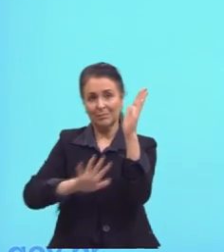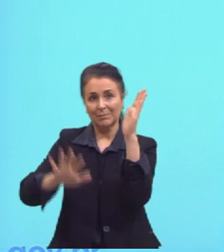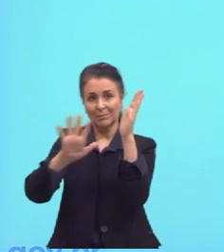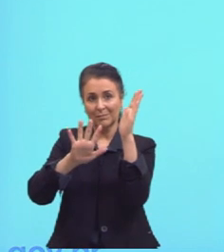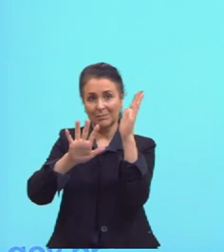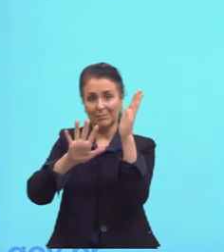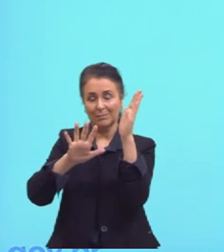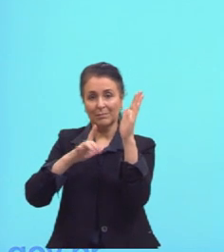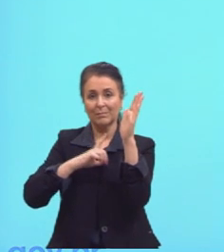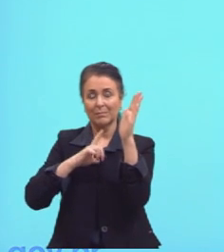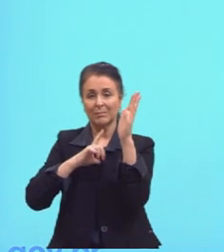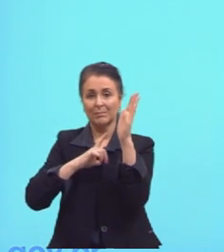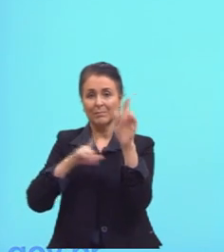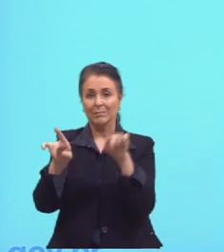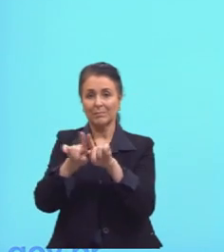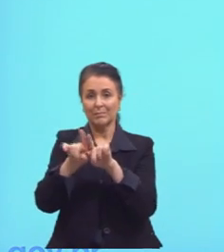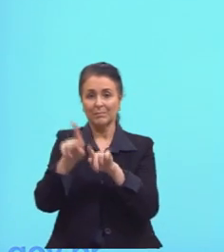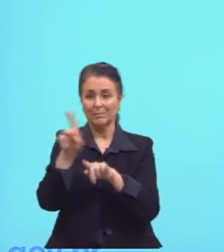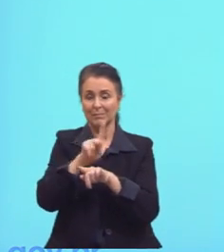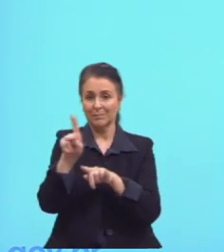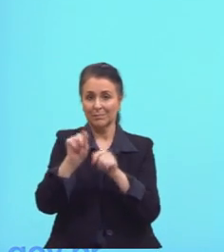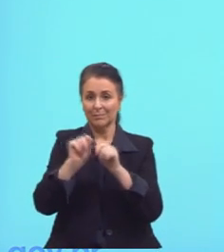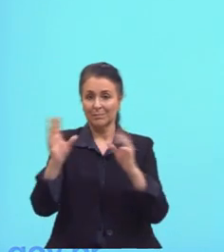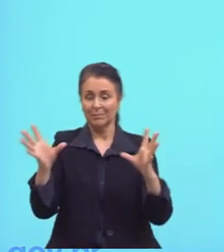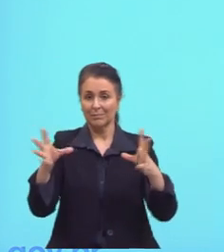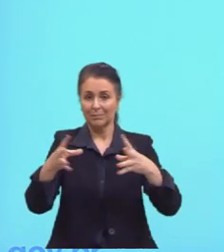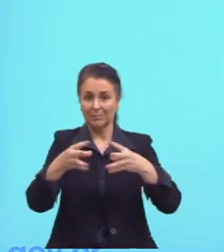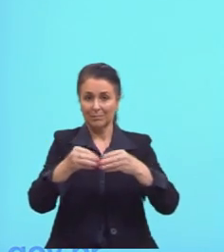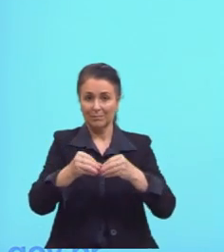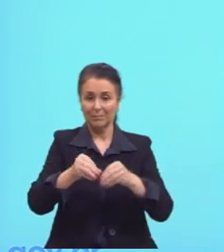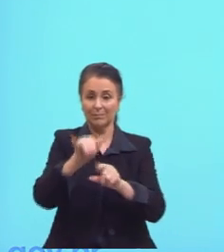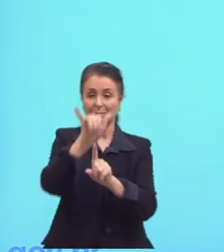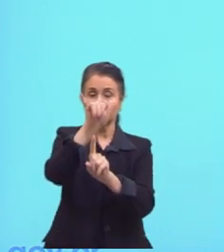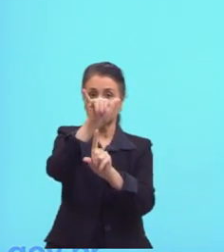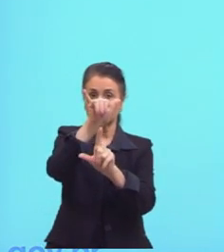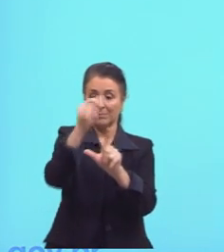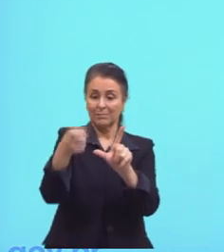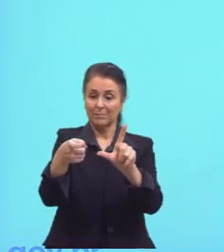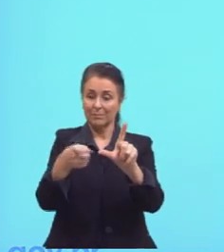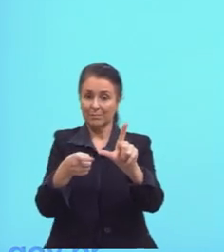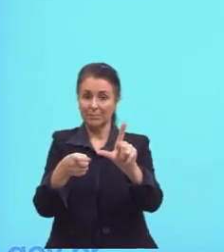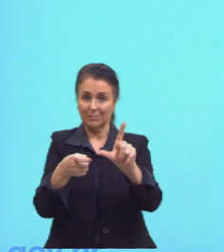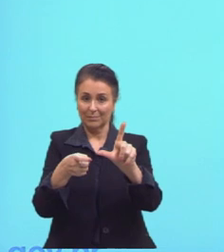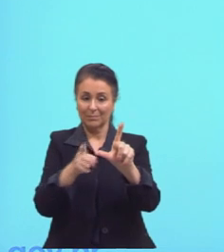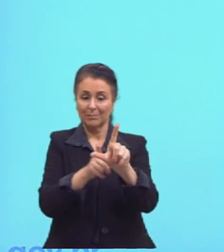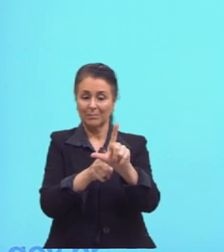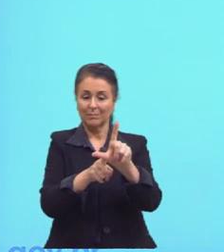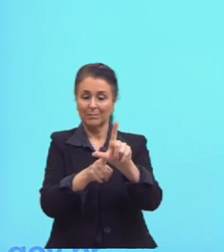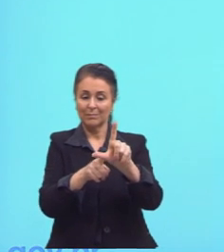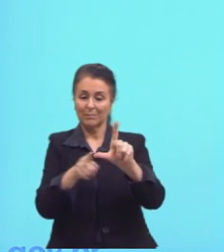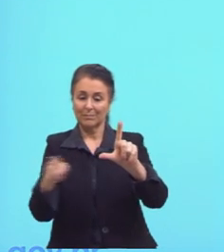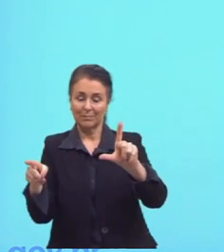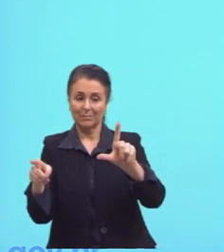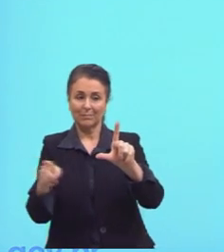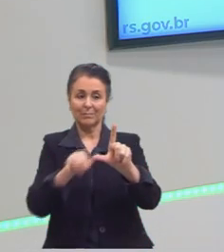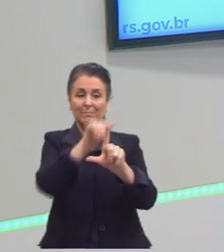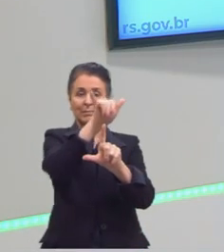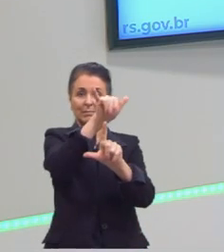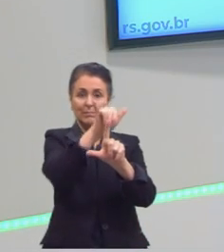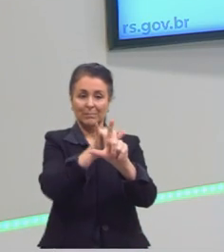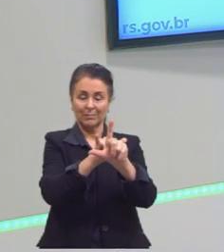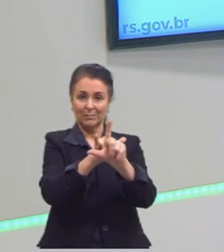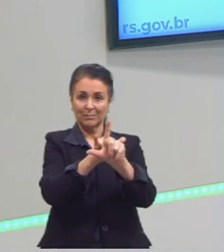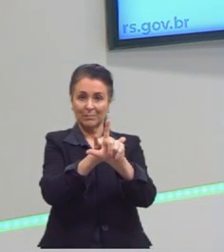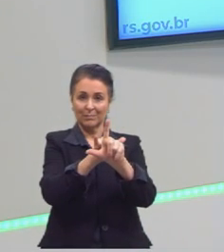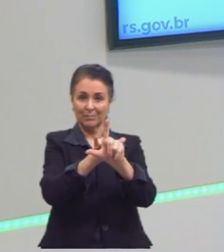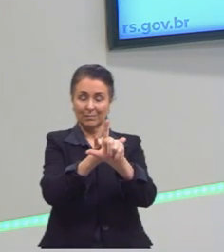Aqui, brevemente, eu coloquei para vocês, então, o eixo X é chamado de abcissas, enquanto o eixo Y é